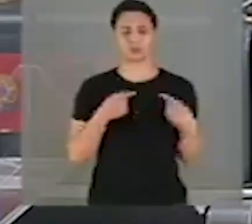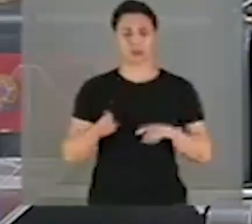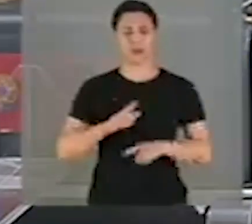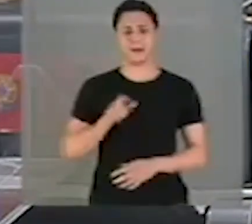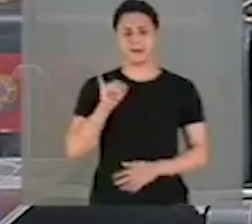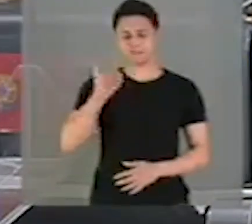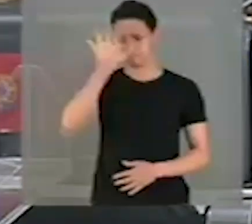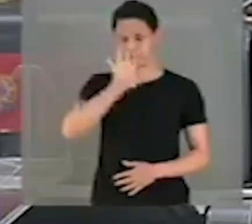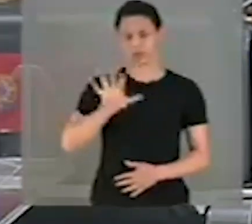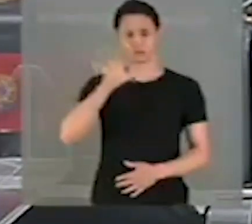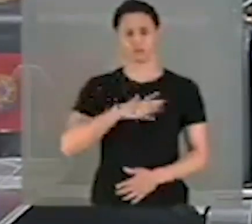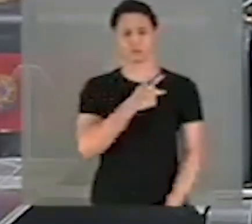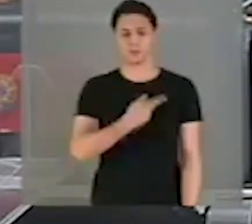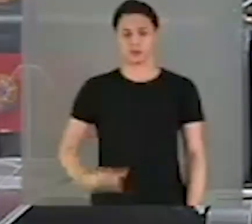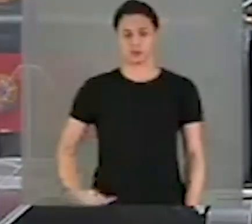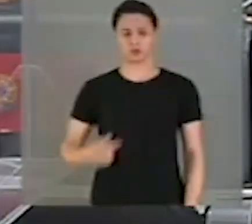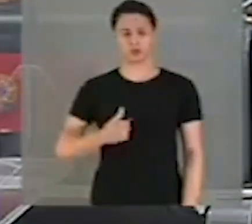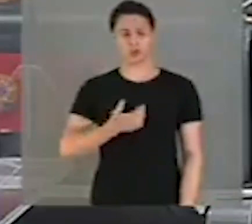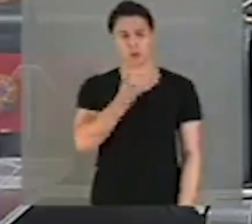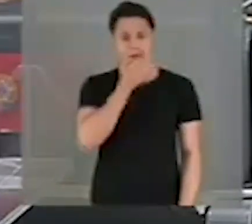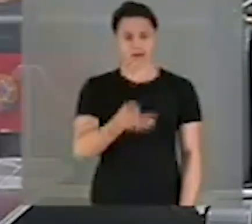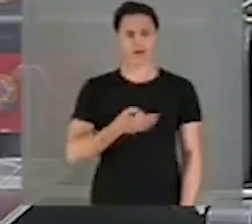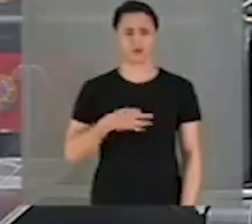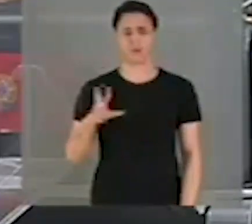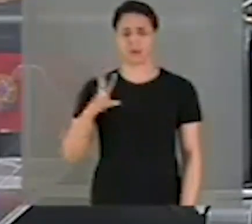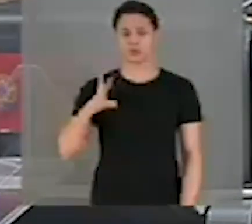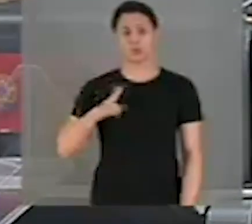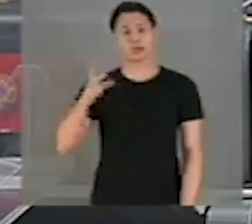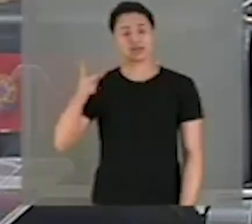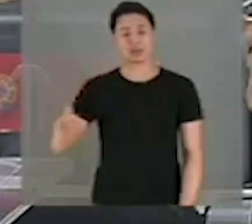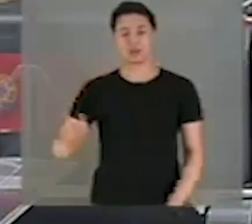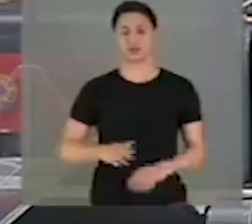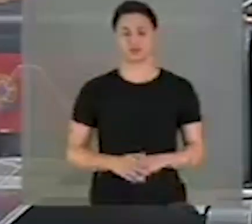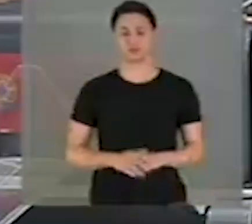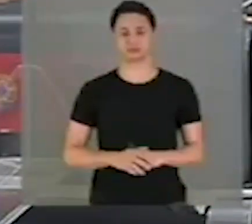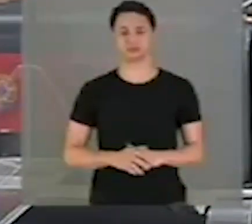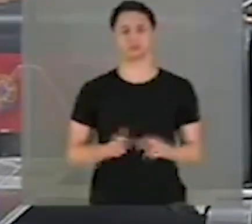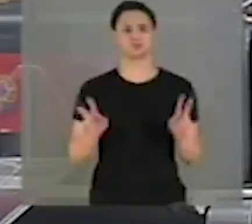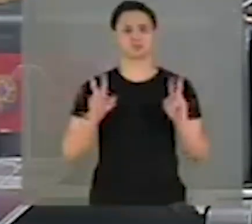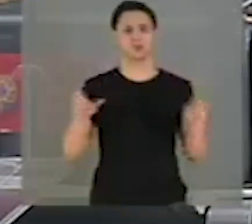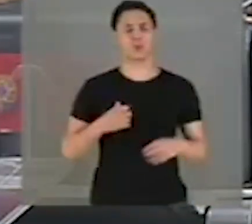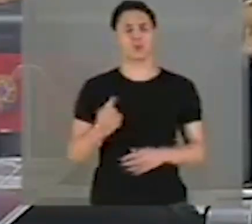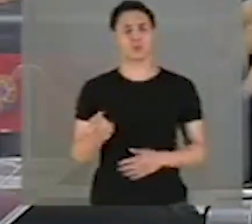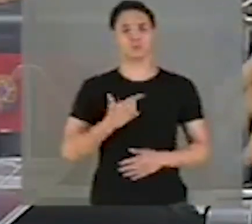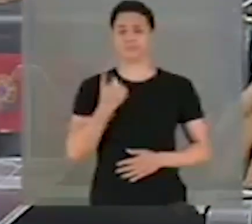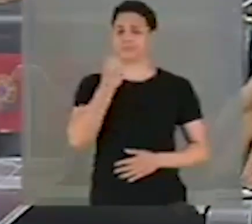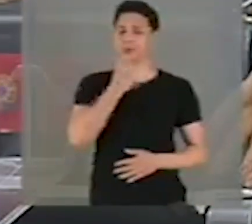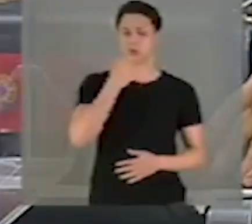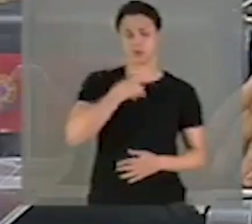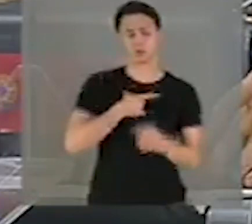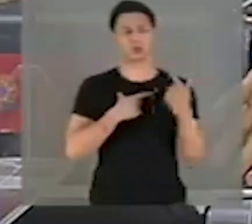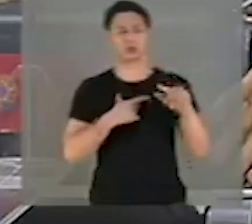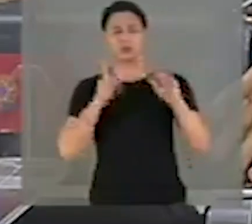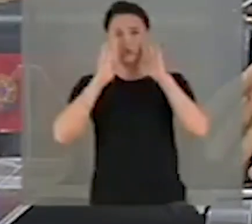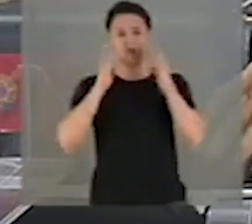presidente, que expressou a opinião pessoal dele sobre um medicamento ou outro. Esse foi o foco da